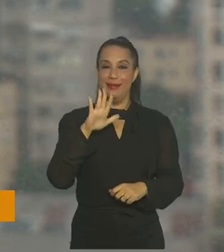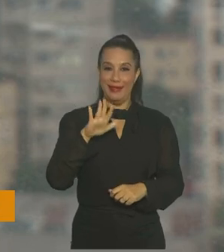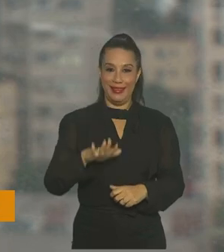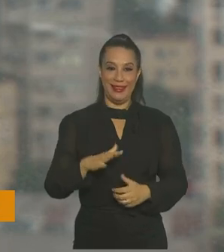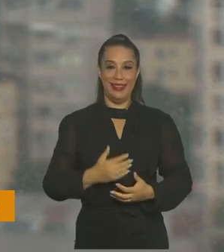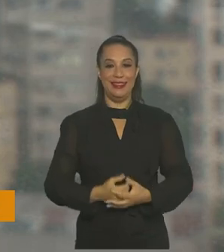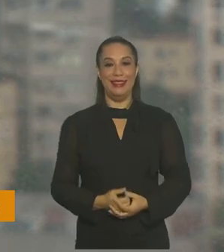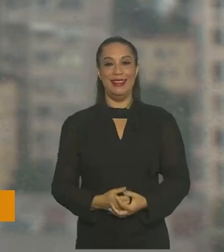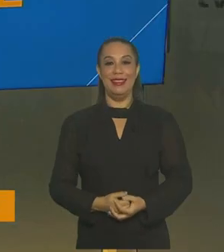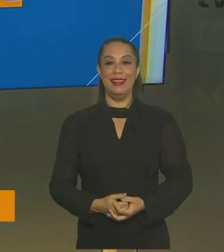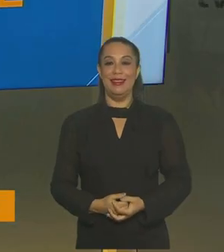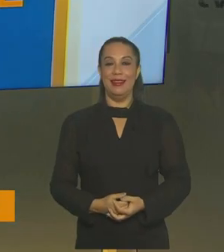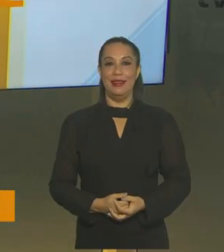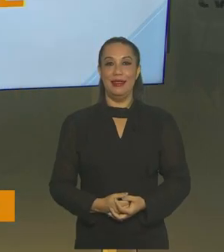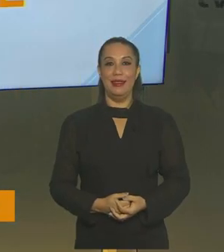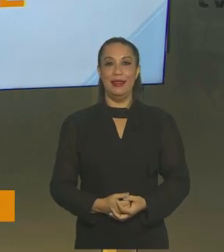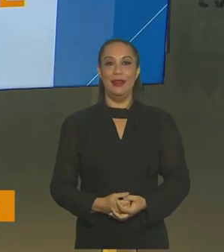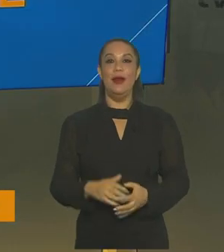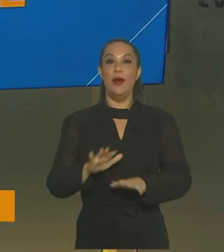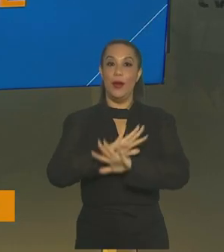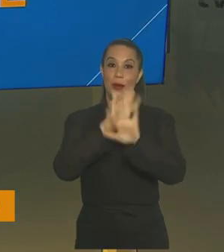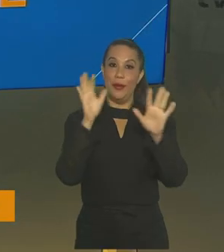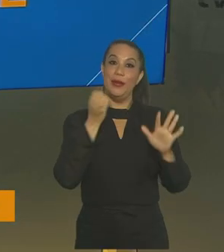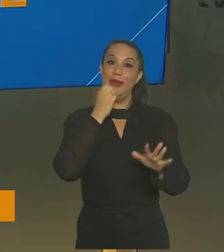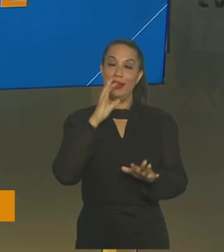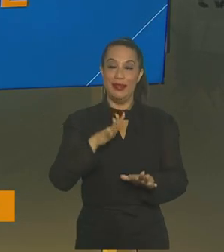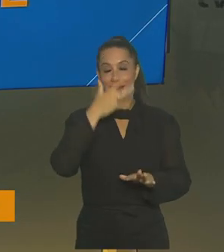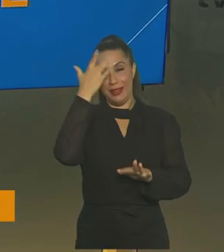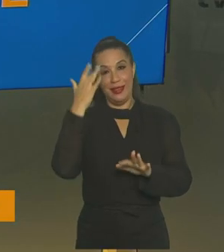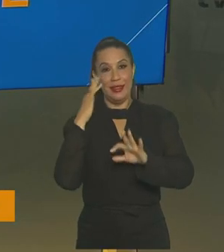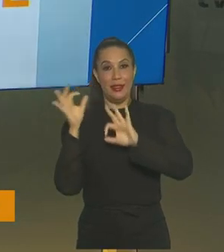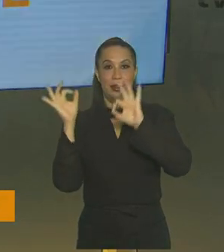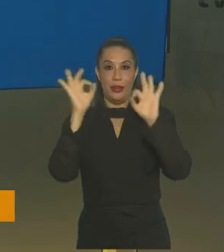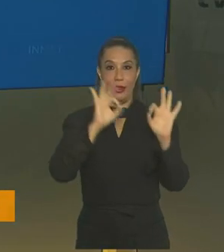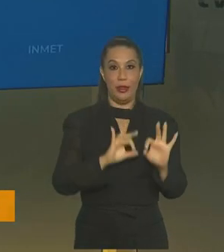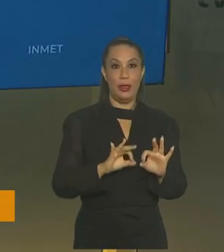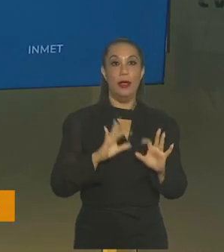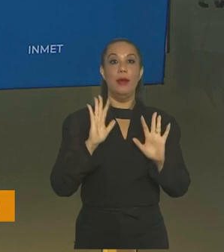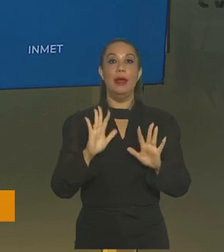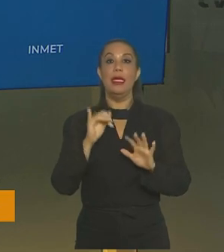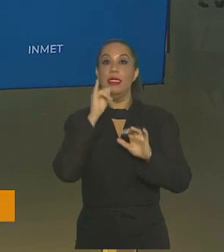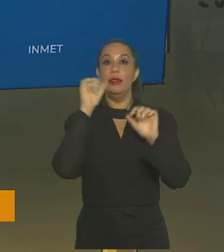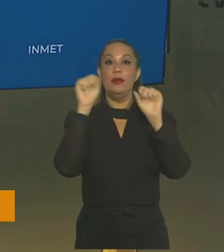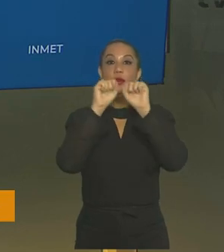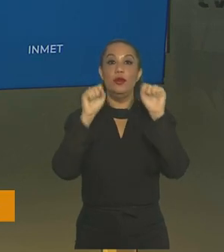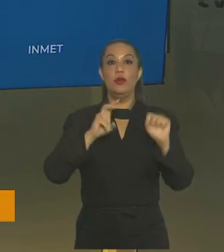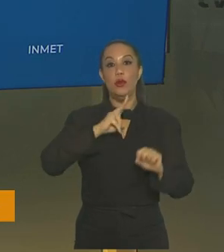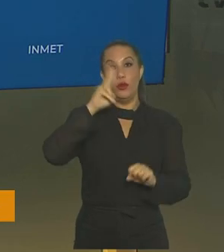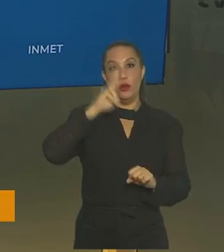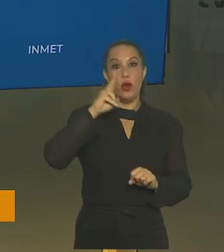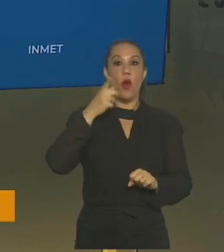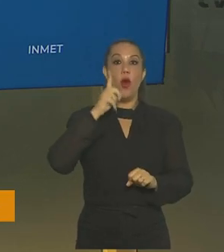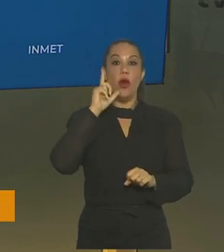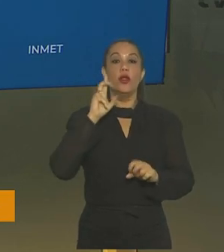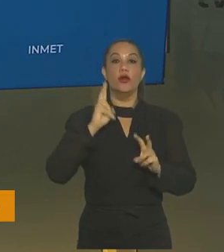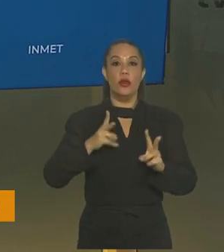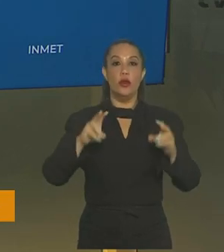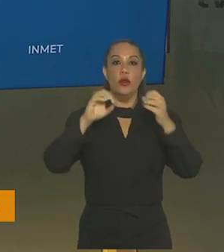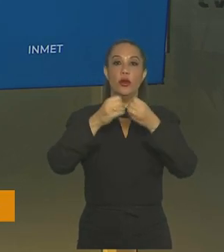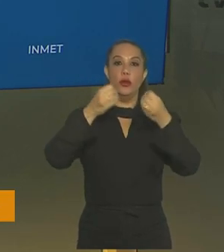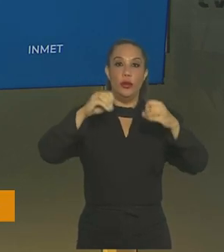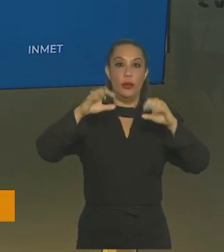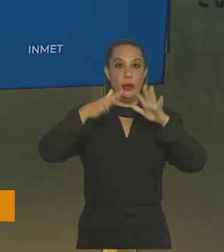Oi, Priscila, boa tarde. Olá, Braga. Boa tarde para você. Boa tarde a todos. Aquele sistema de alta pressão que eu comentei ontem continua